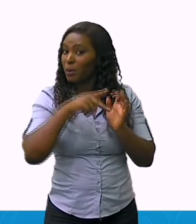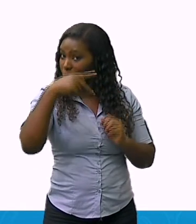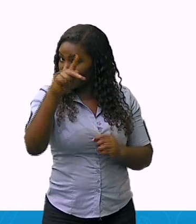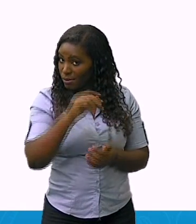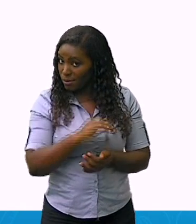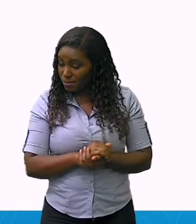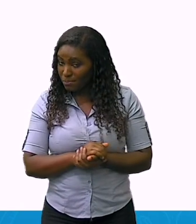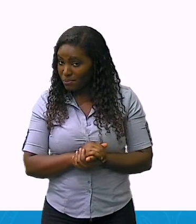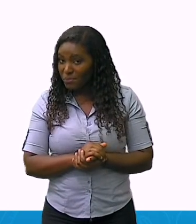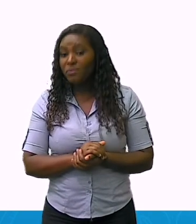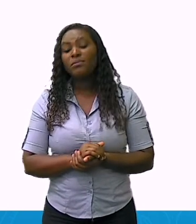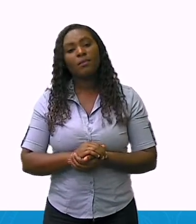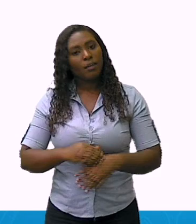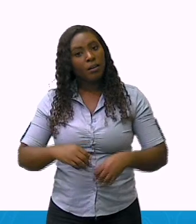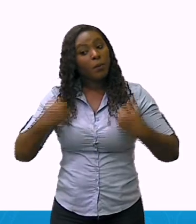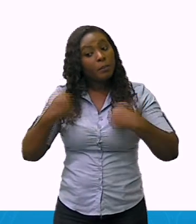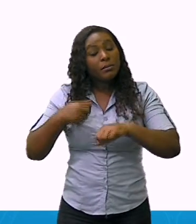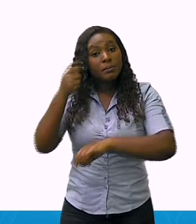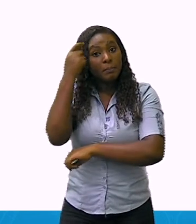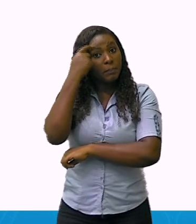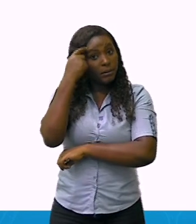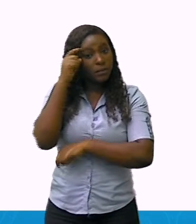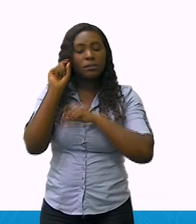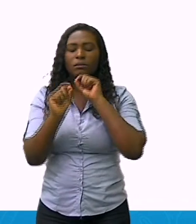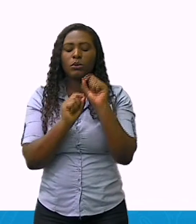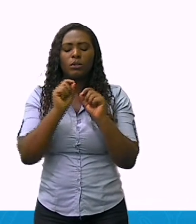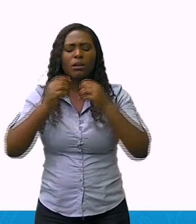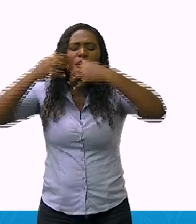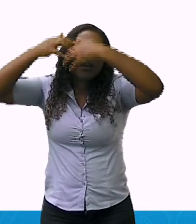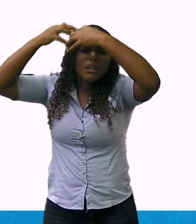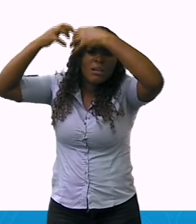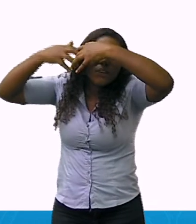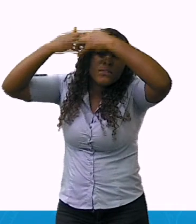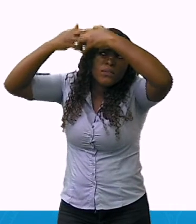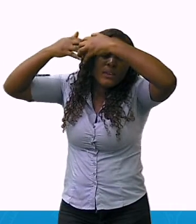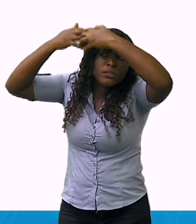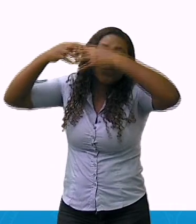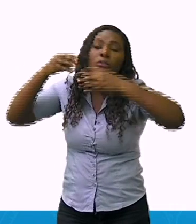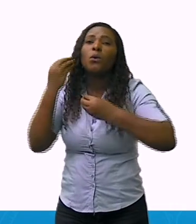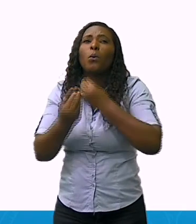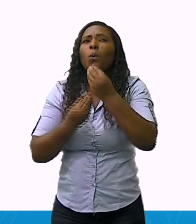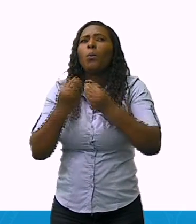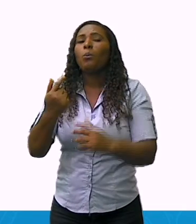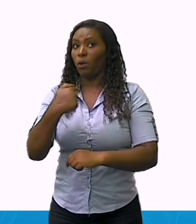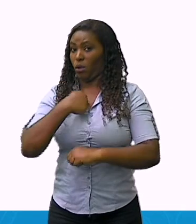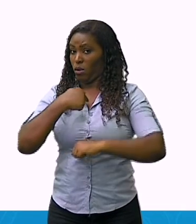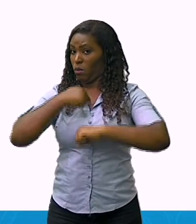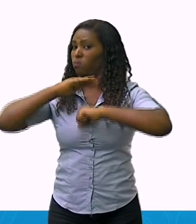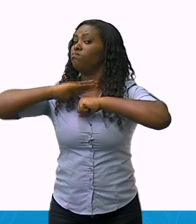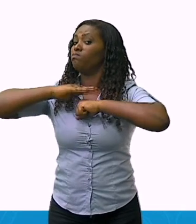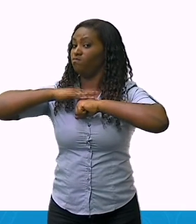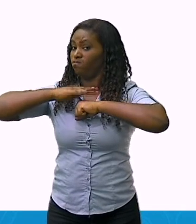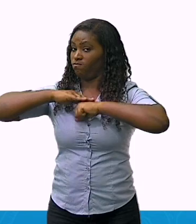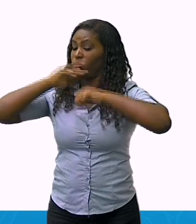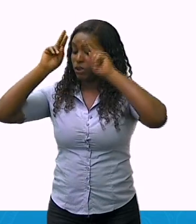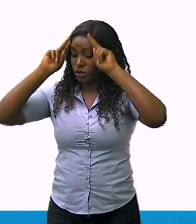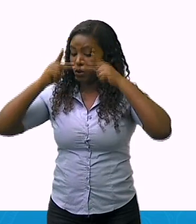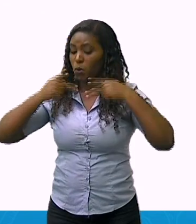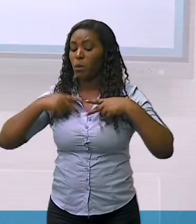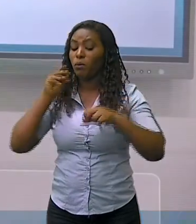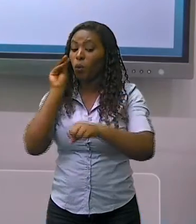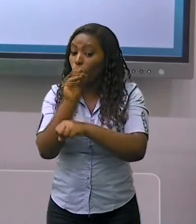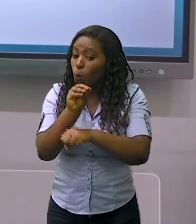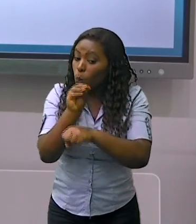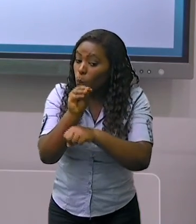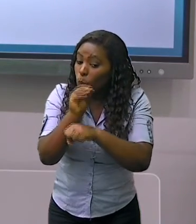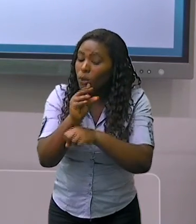necessário nós pensarmos na preservação destes locais. Pois, você compreendeu que as